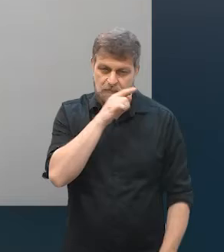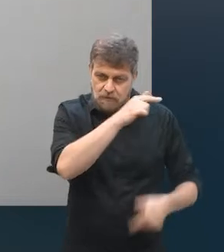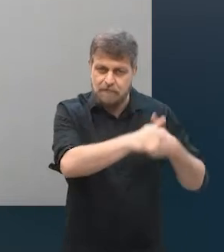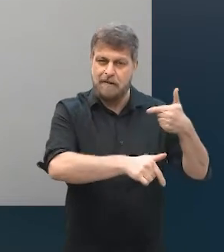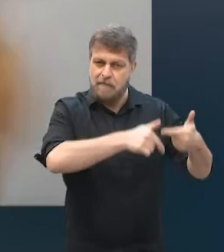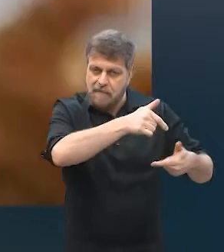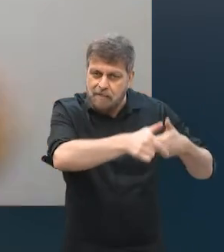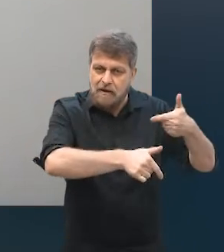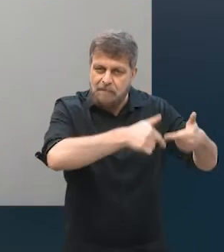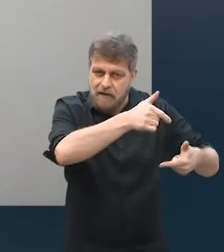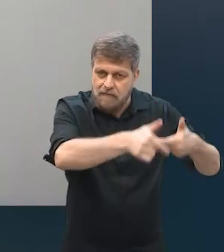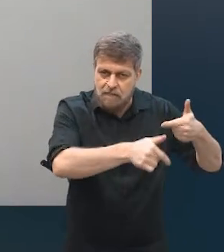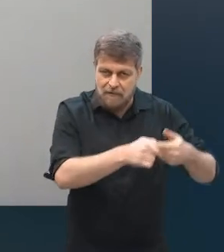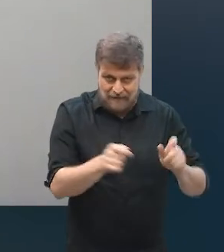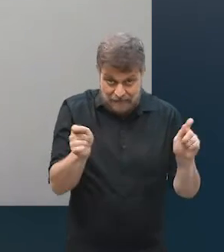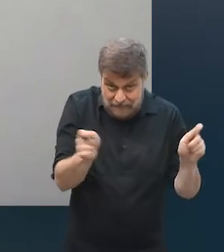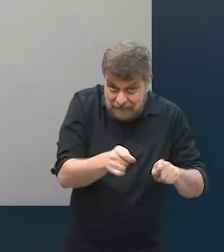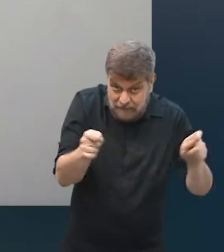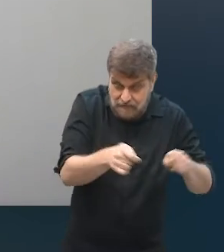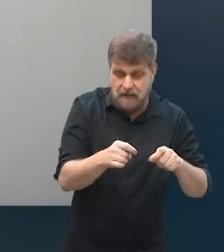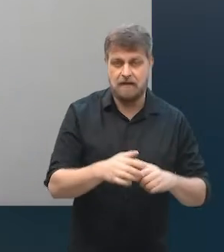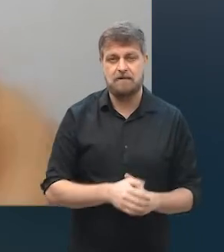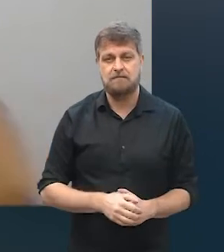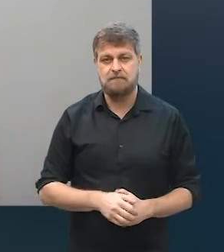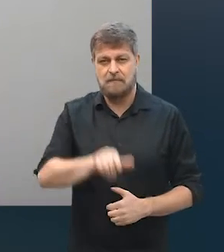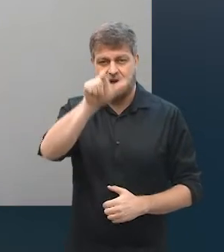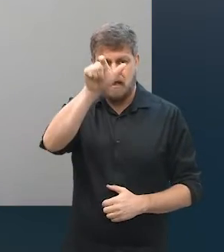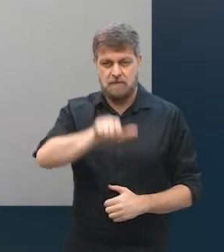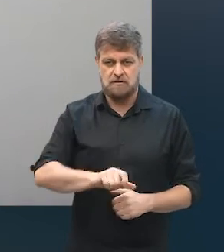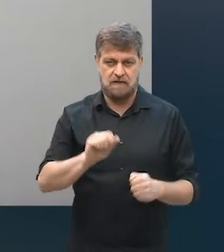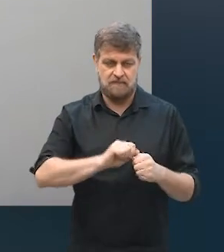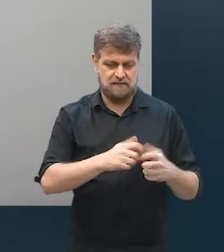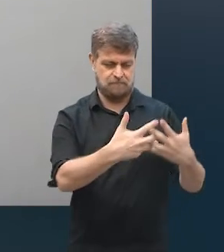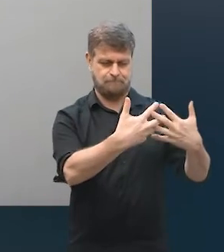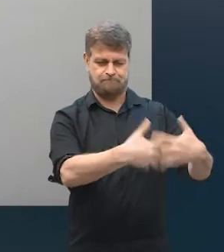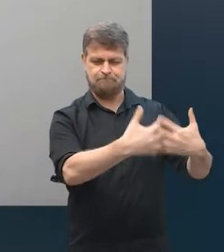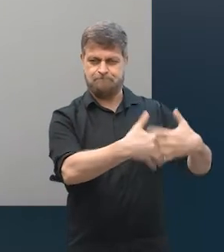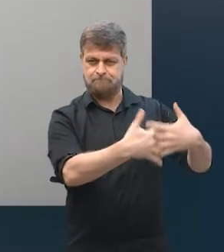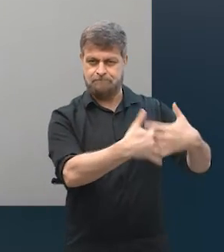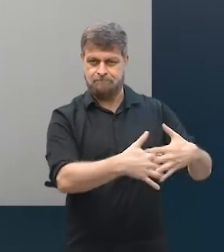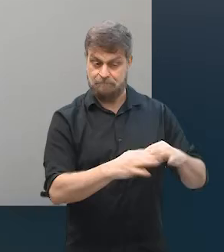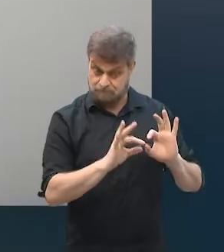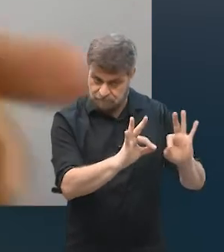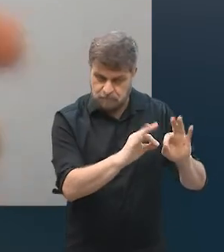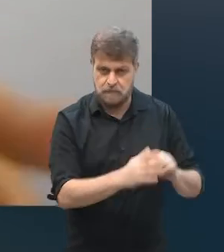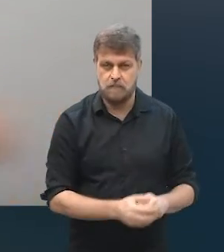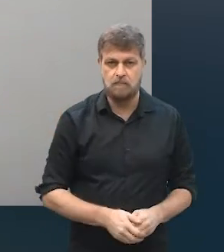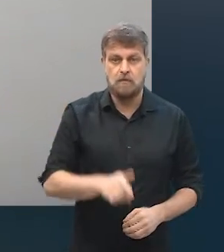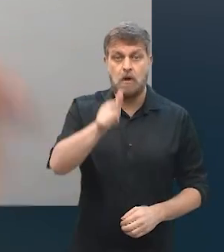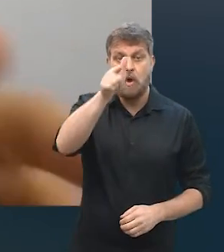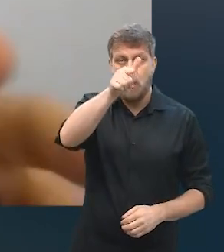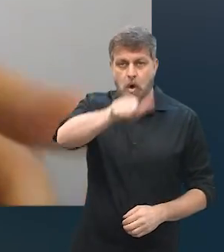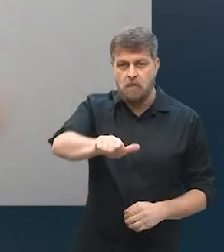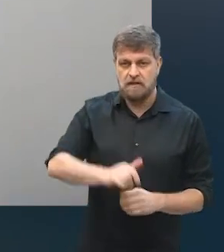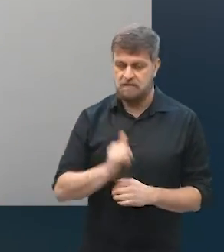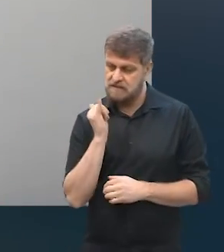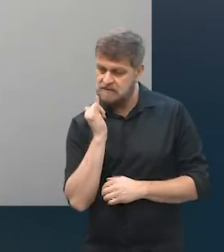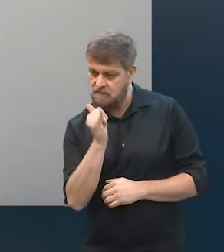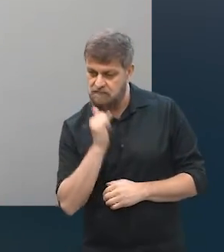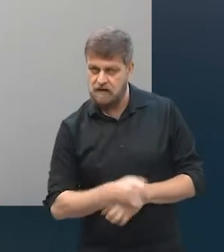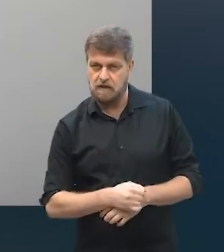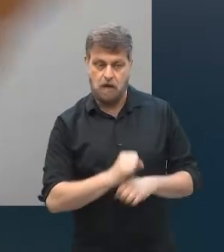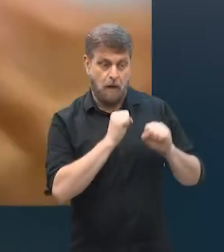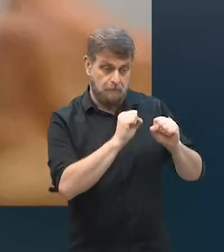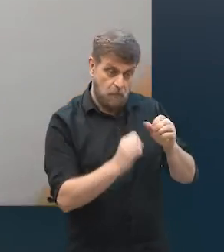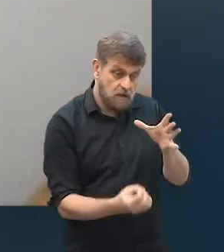isso será suficiente para fazer com que o negócio dê certo. E novamente o recorro, né, pode dar